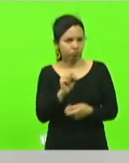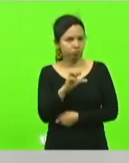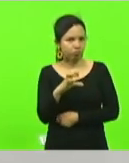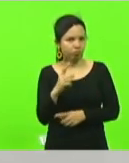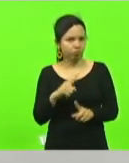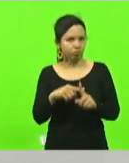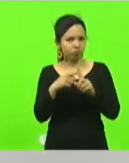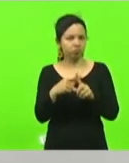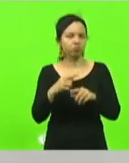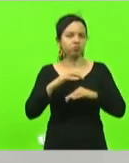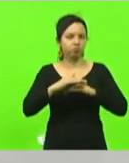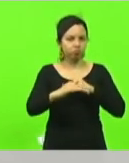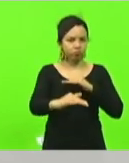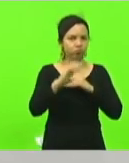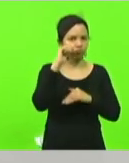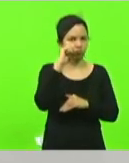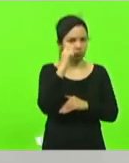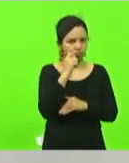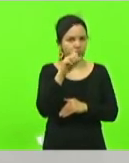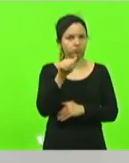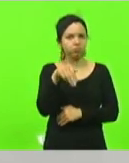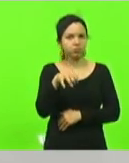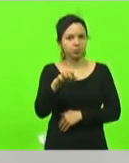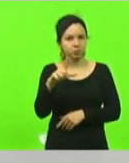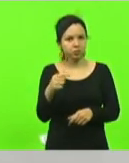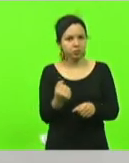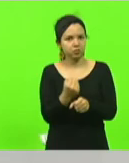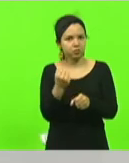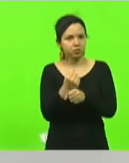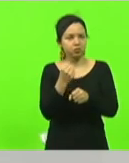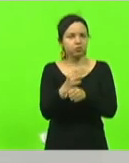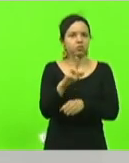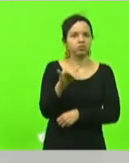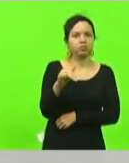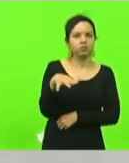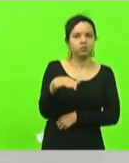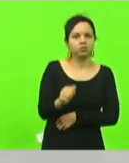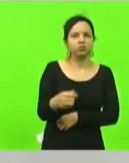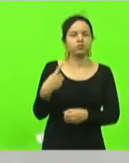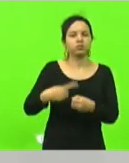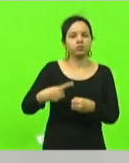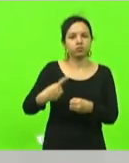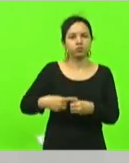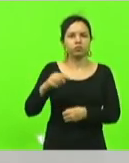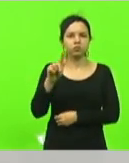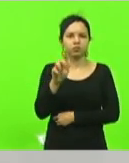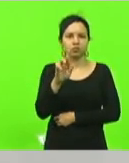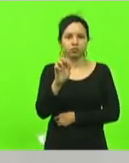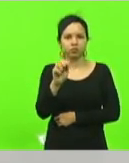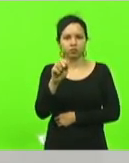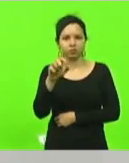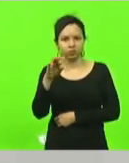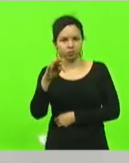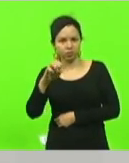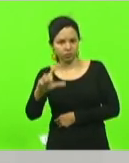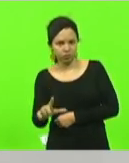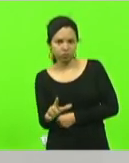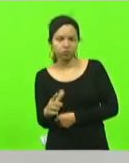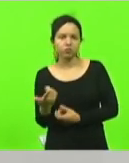na Amurel onde será construída a usina de asfalto no município de Gravatal contemplando o consórcio